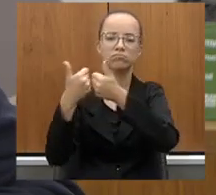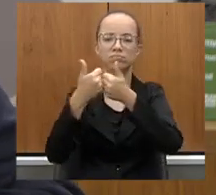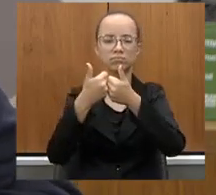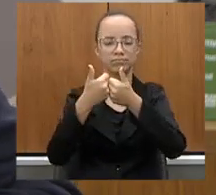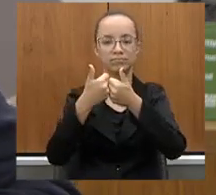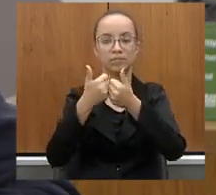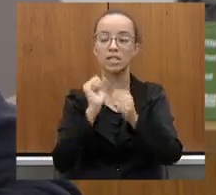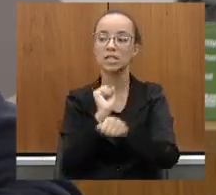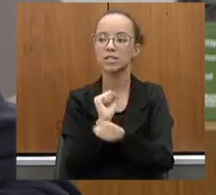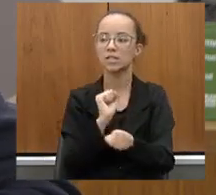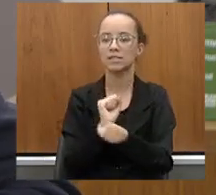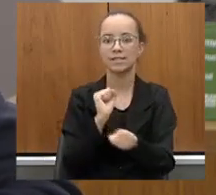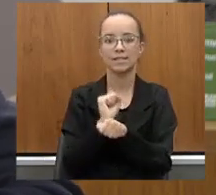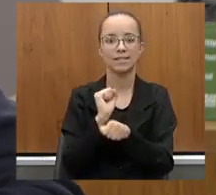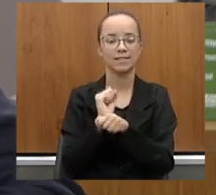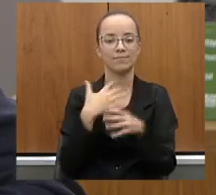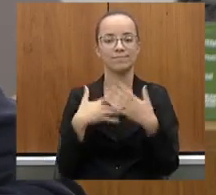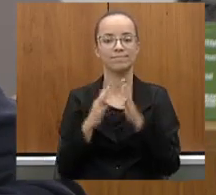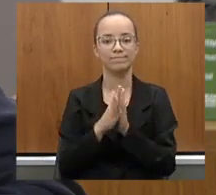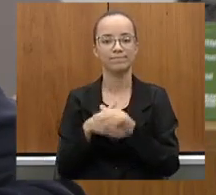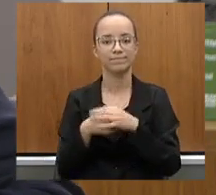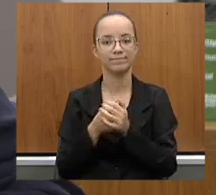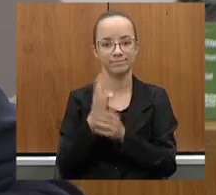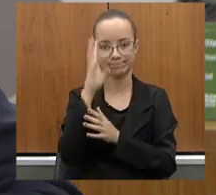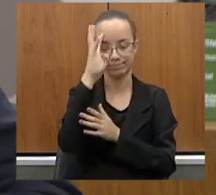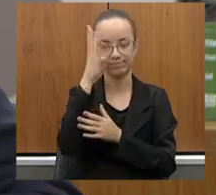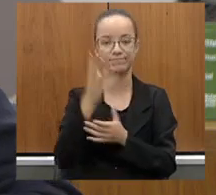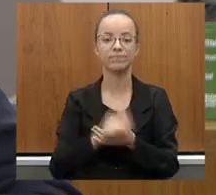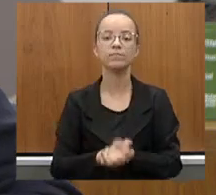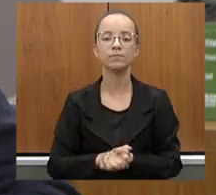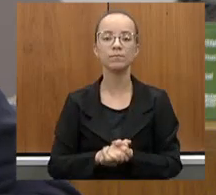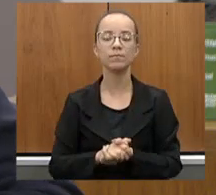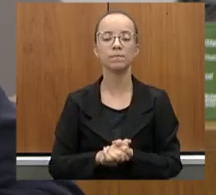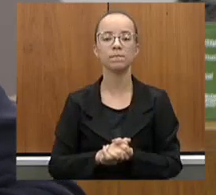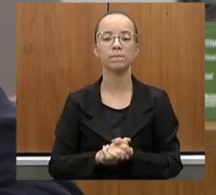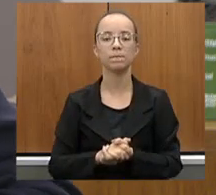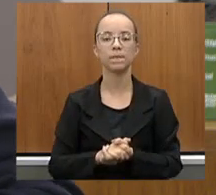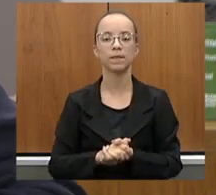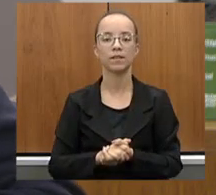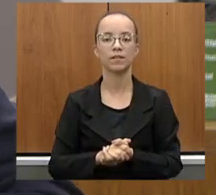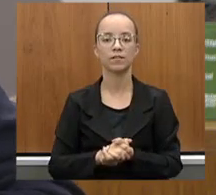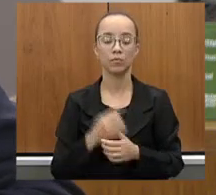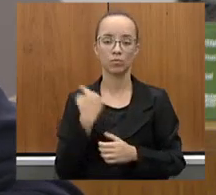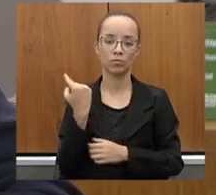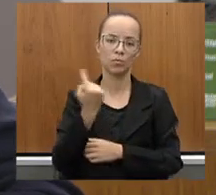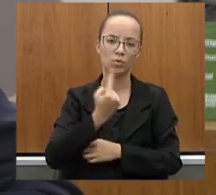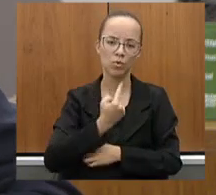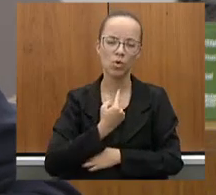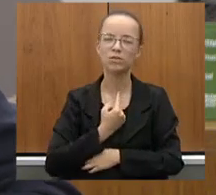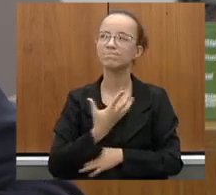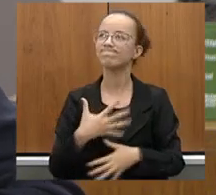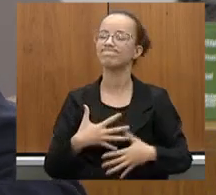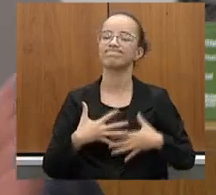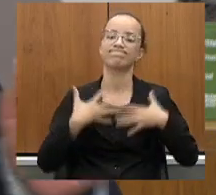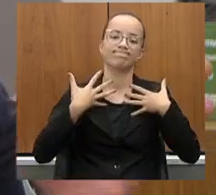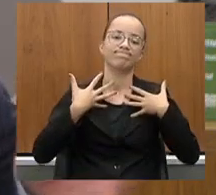aguardando essa decisão. Isto, sem dúvida alguma, para nós, muito agradou.